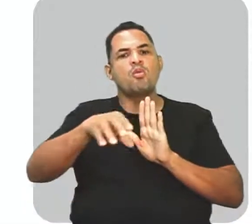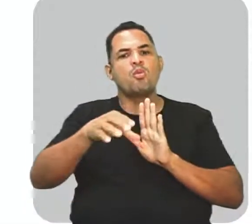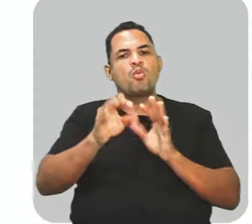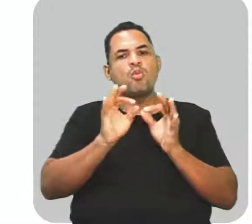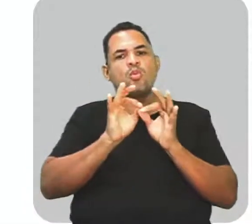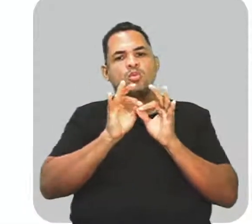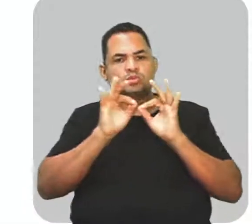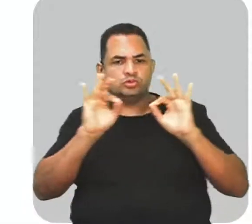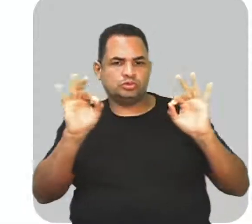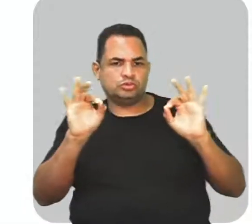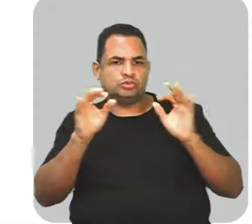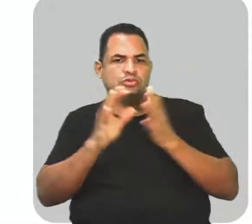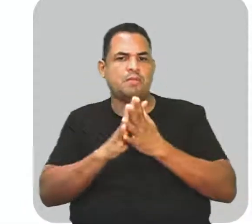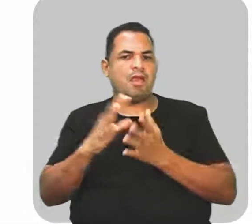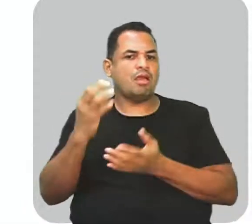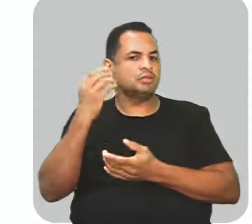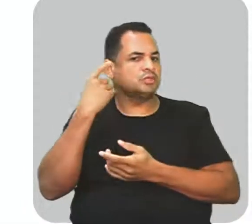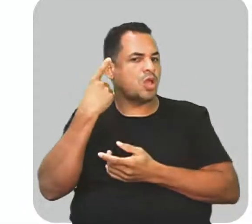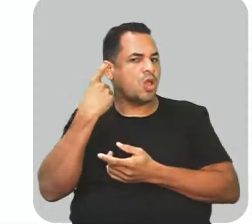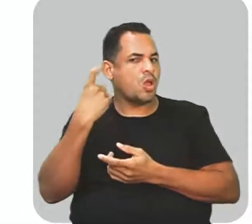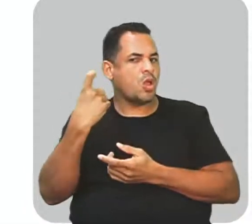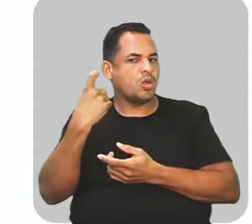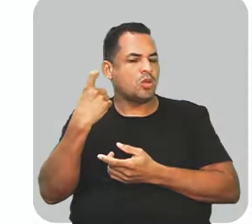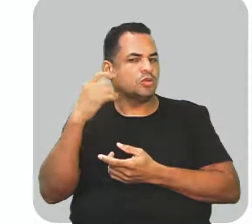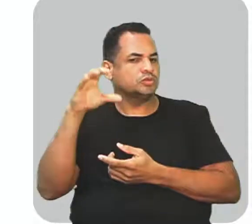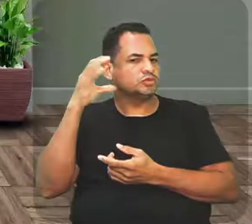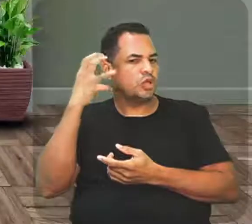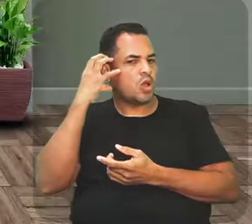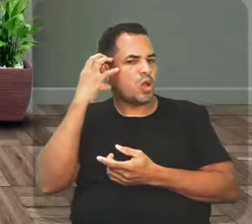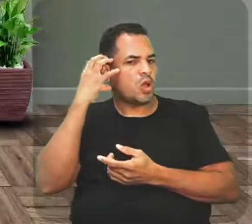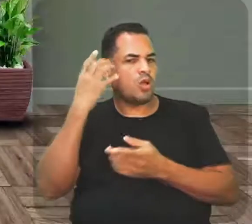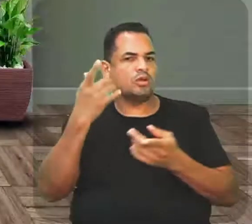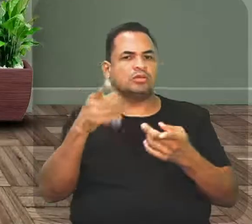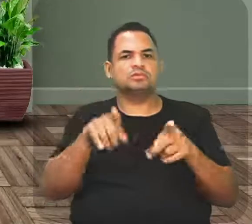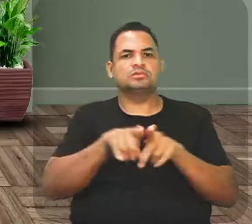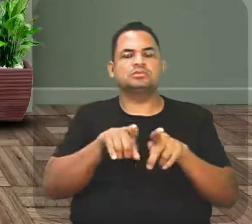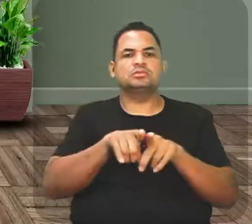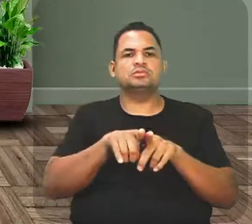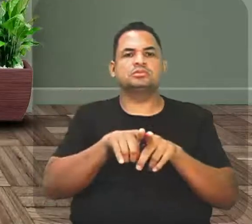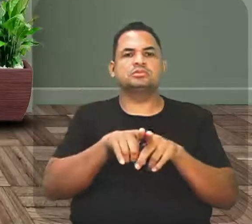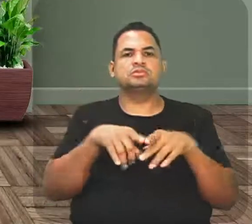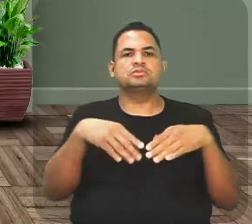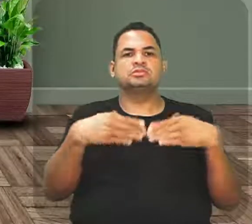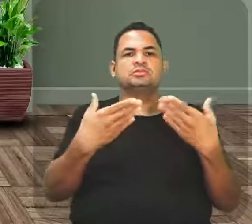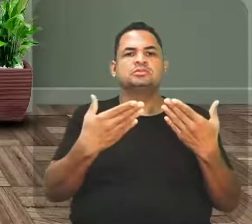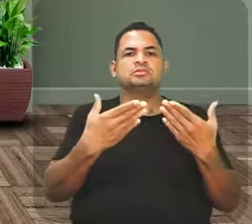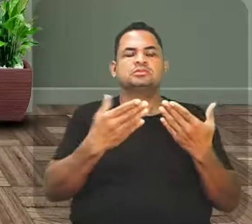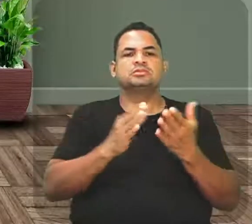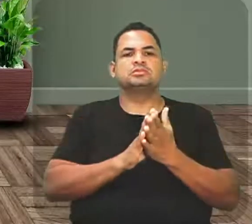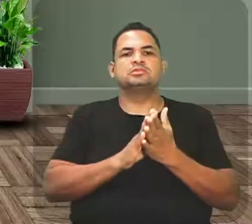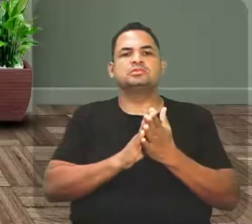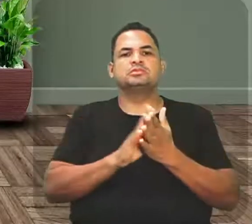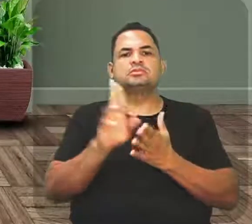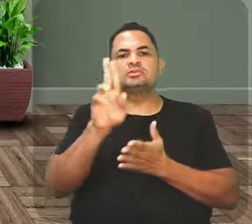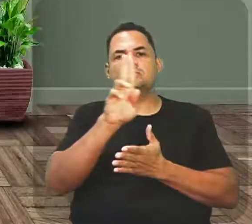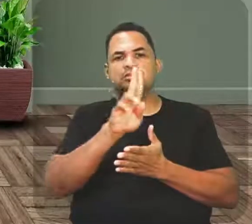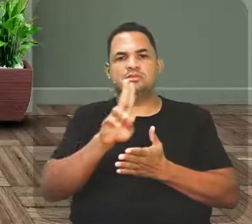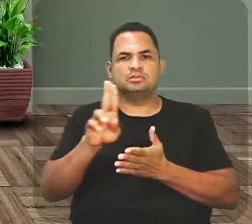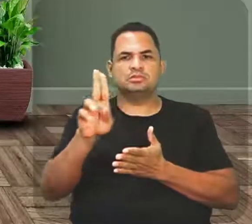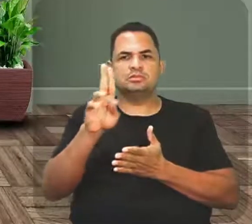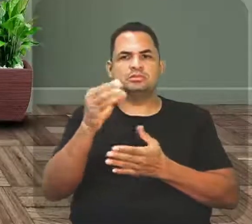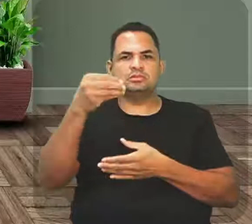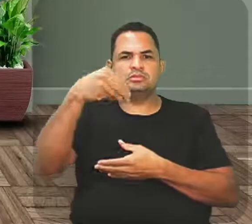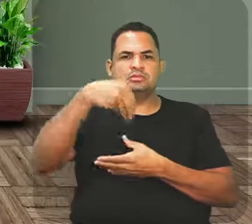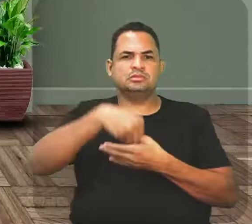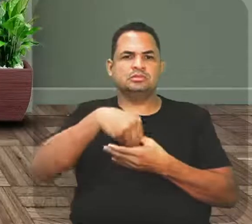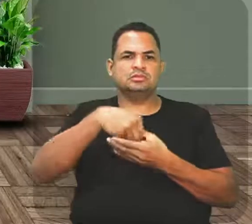figuras de som. Então vamos verificar aí esse conceito, vamos falar sobre essa questão do uso dentro